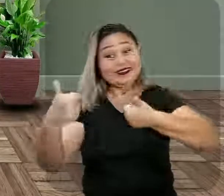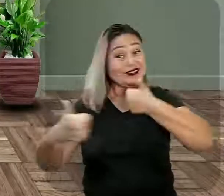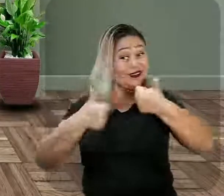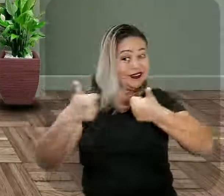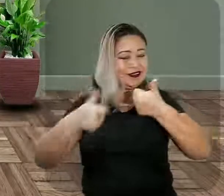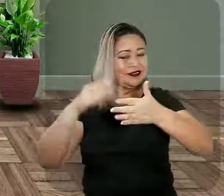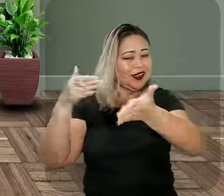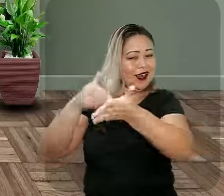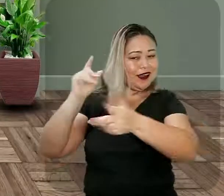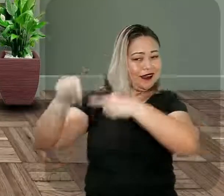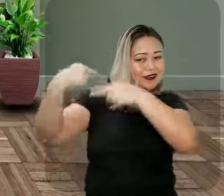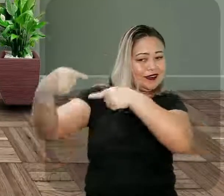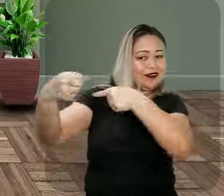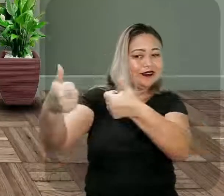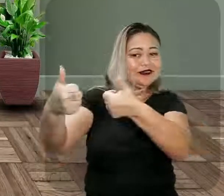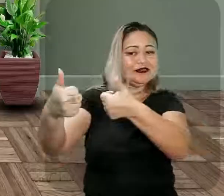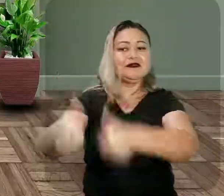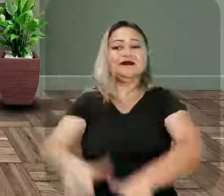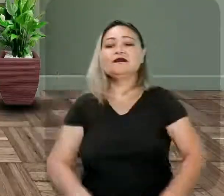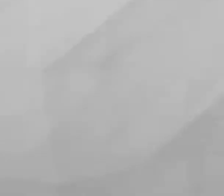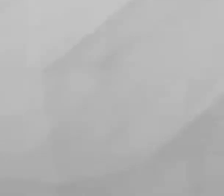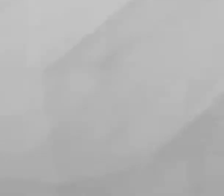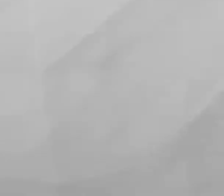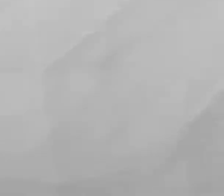Valeu, então, até a próxima! Até próxima!